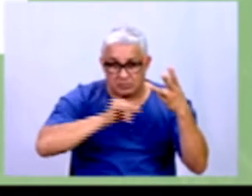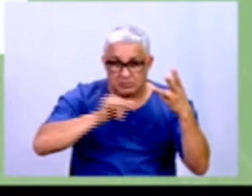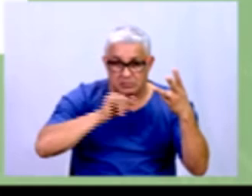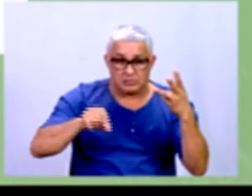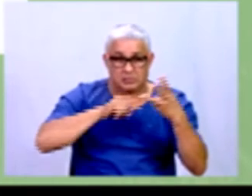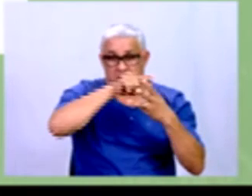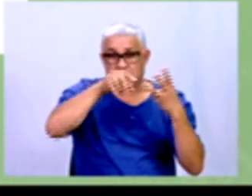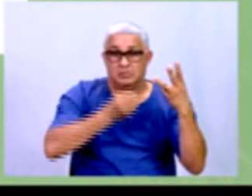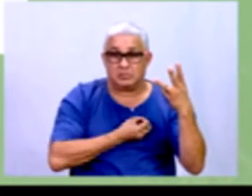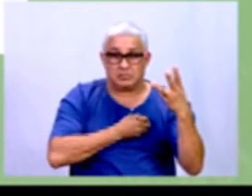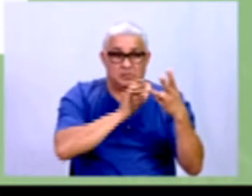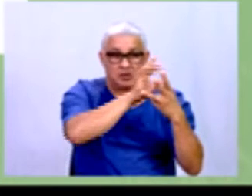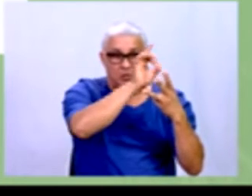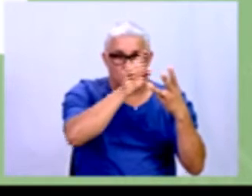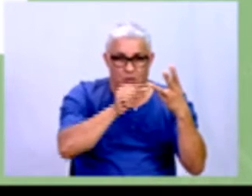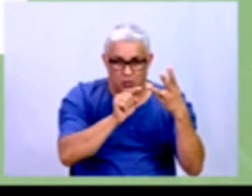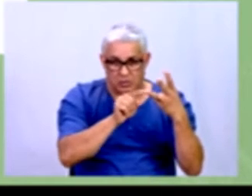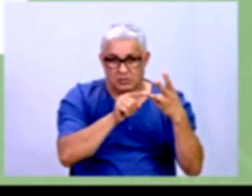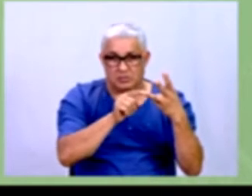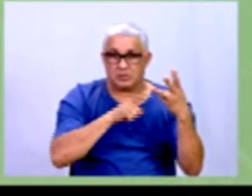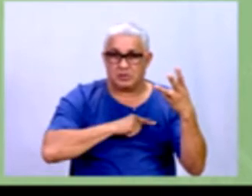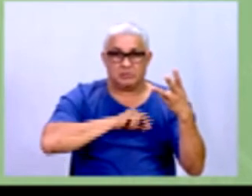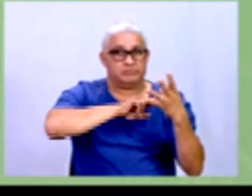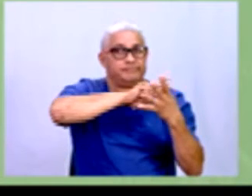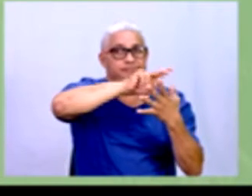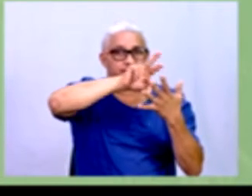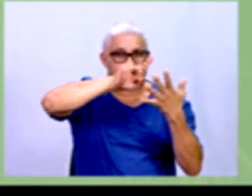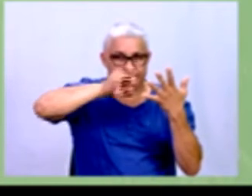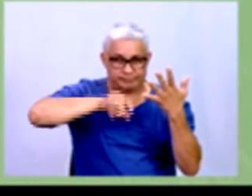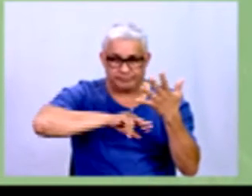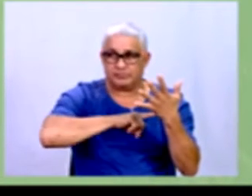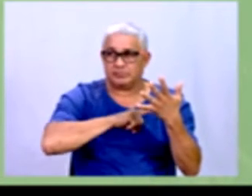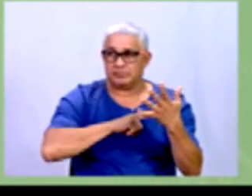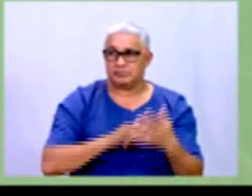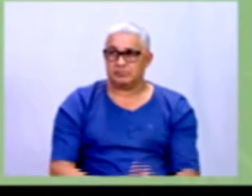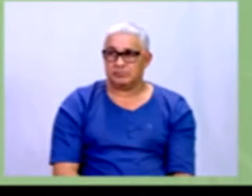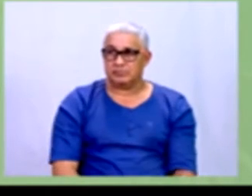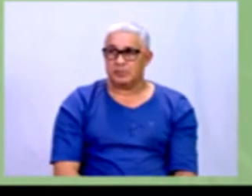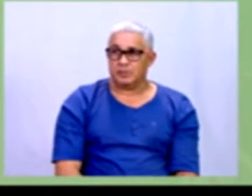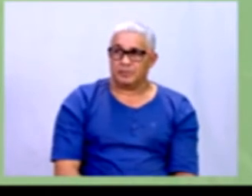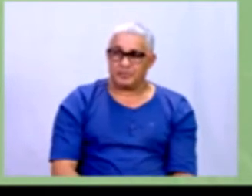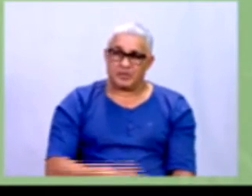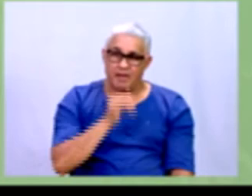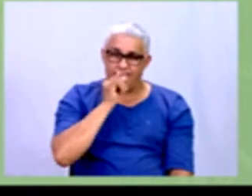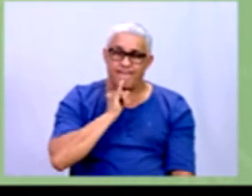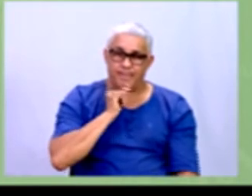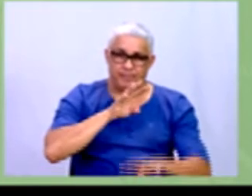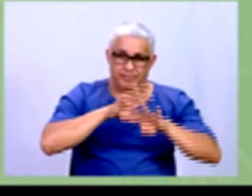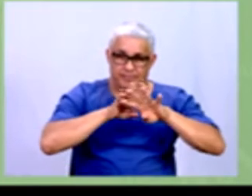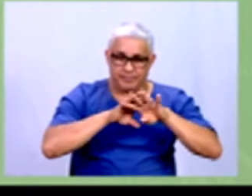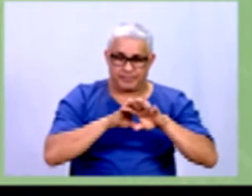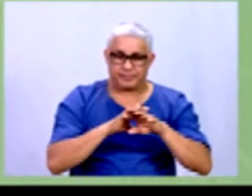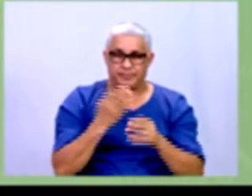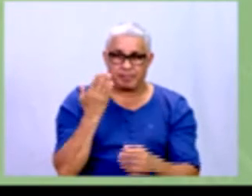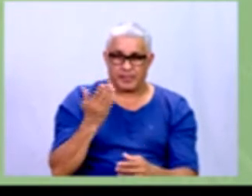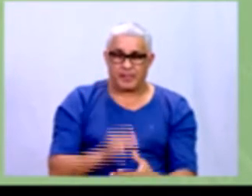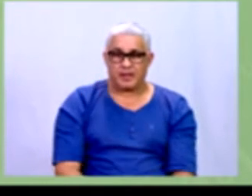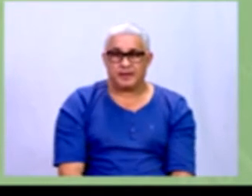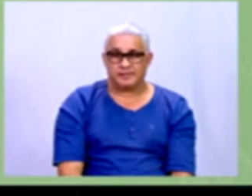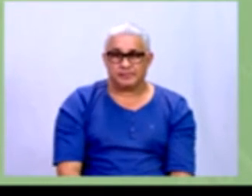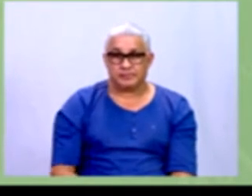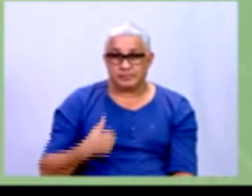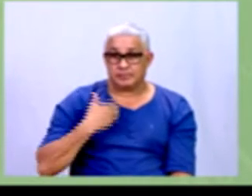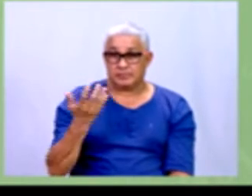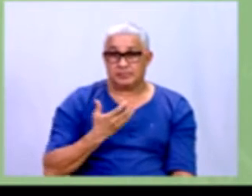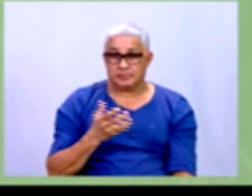são os números de cada um deles mas tem vários outros. Então aqui exemplificando se eu